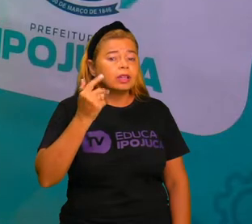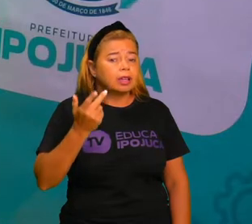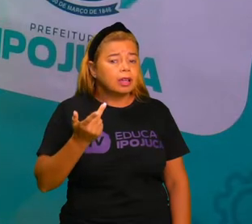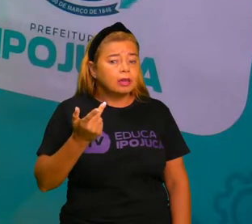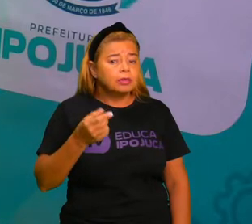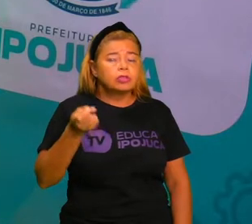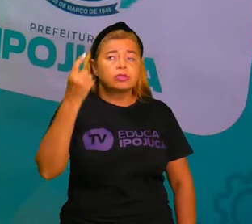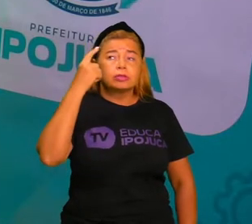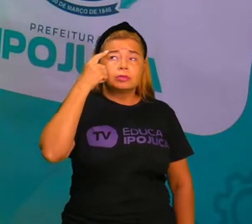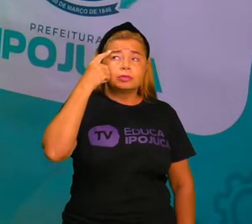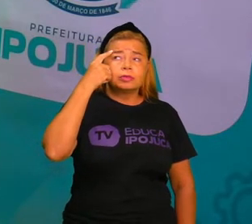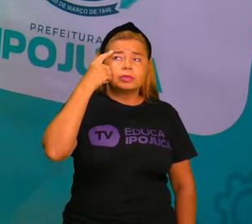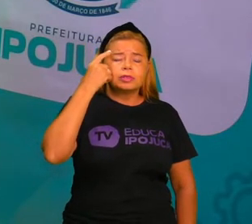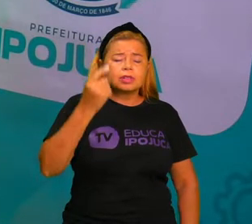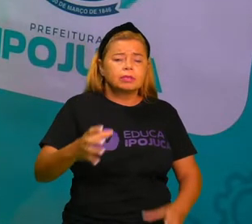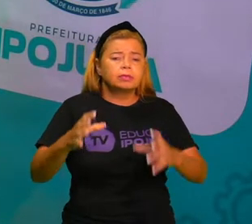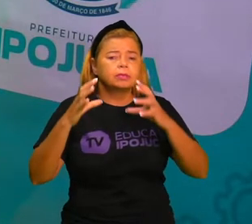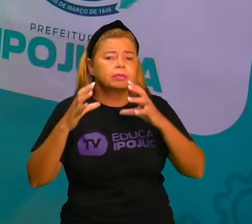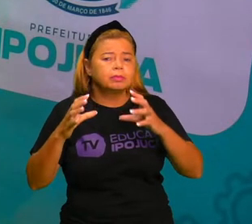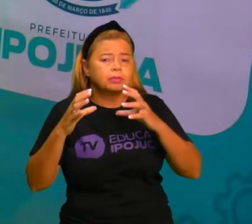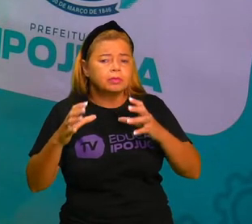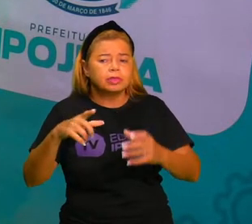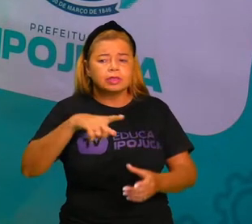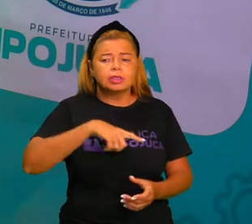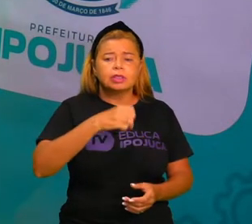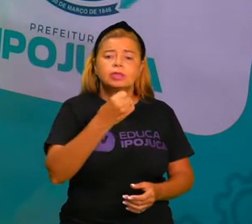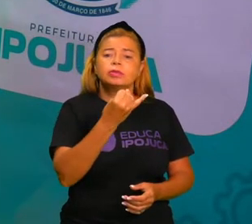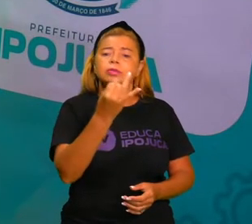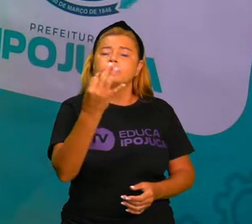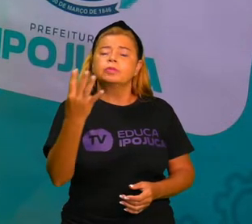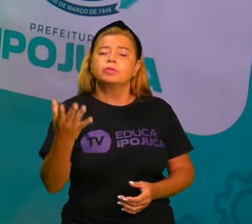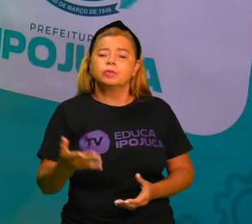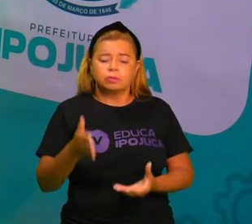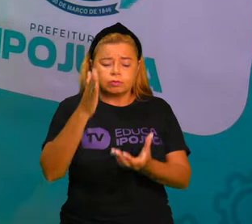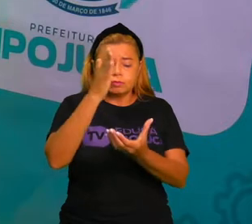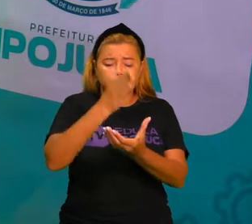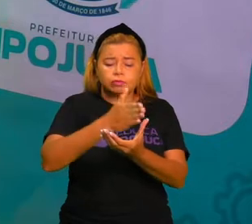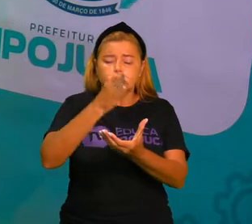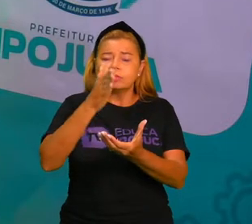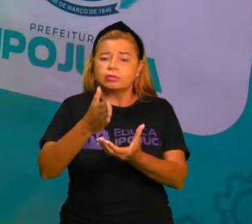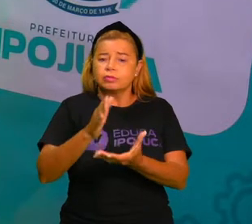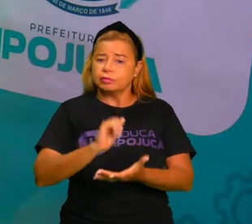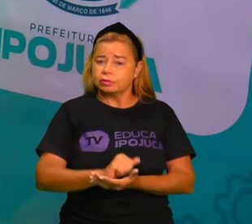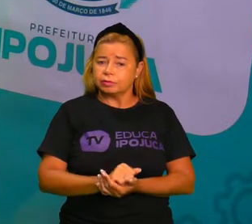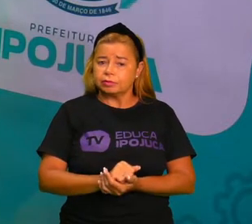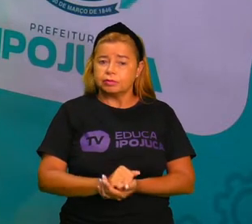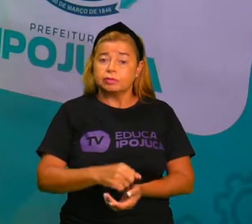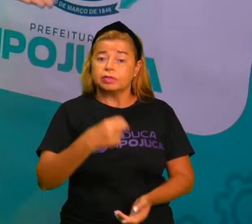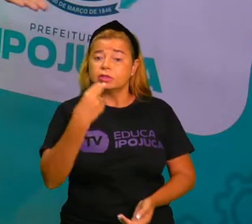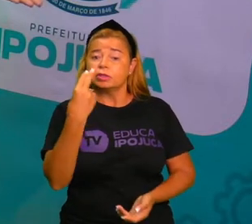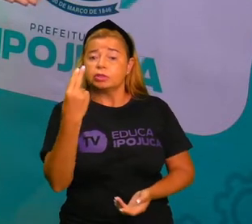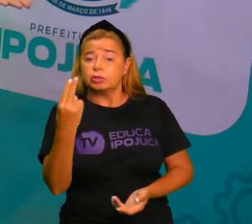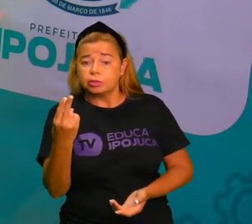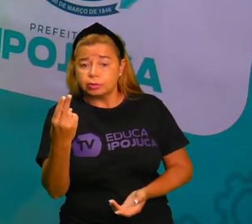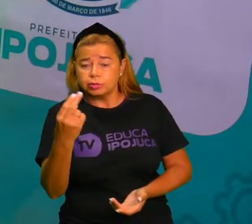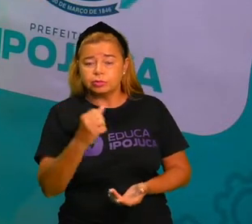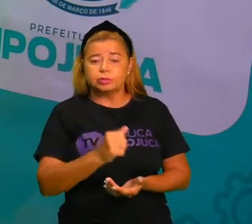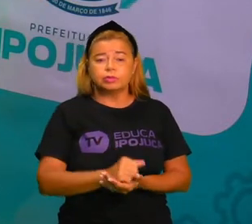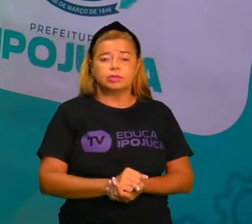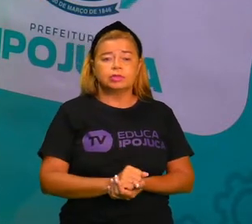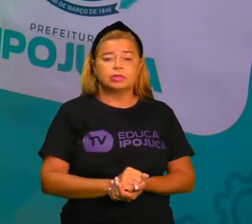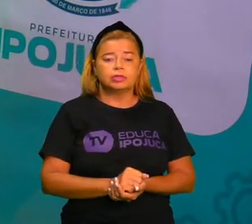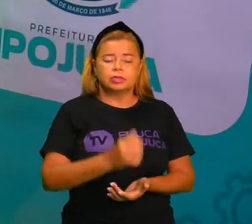quantas sílabas? é bola. Quantas vezes tocou no caderno? Duas vezes. Então, veja como é fácil.